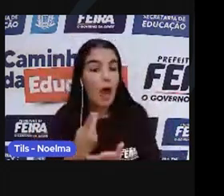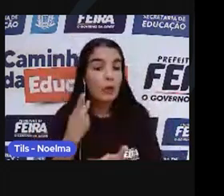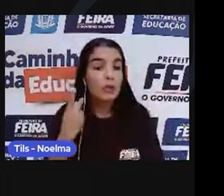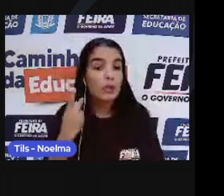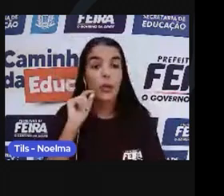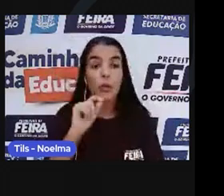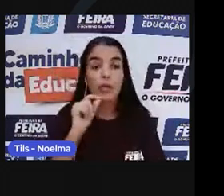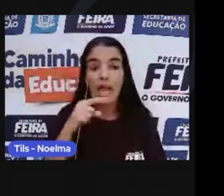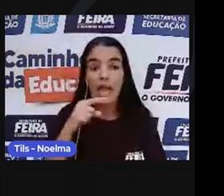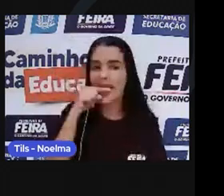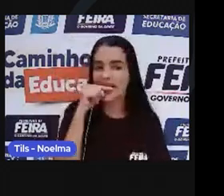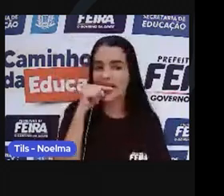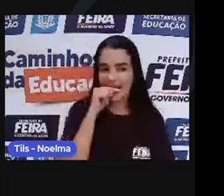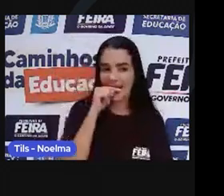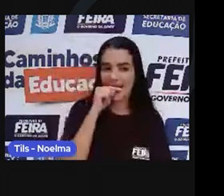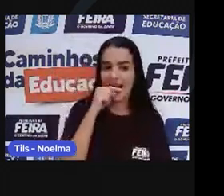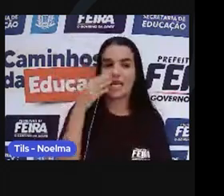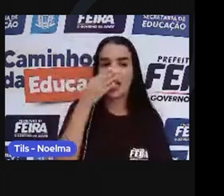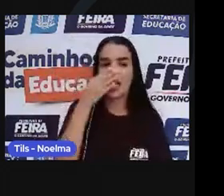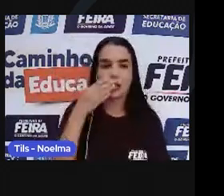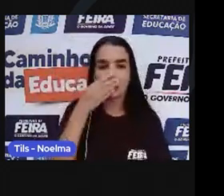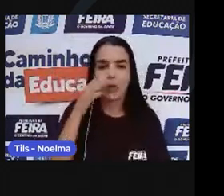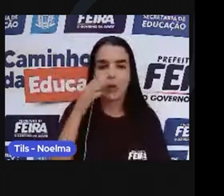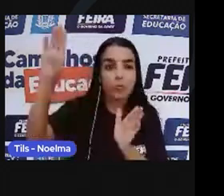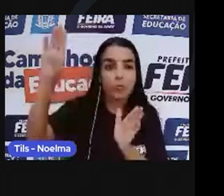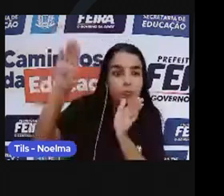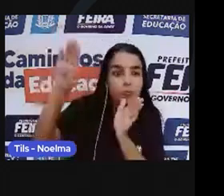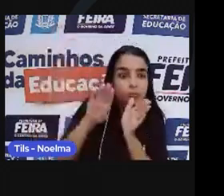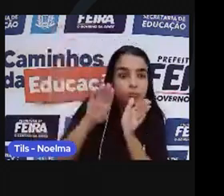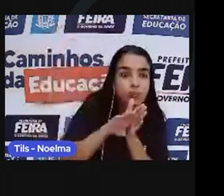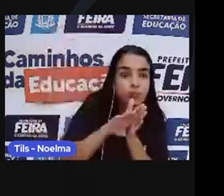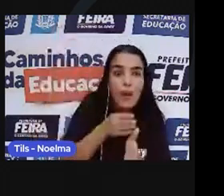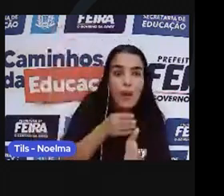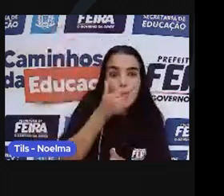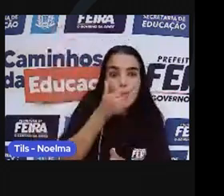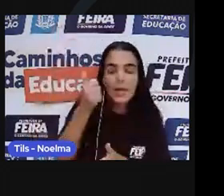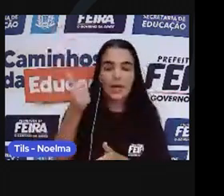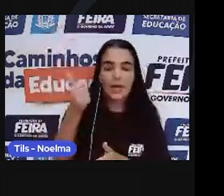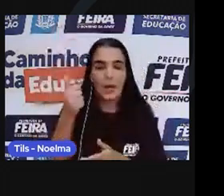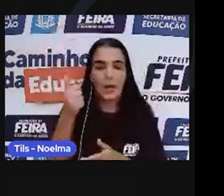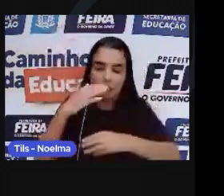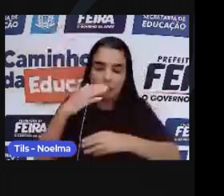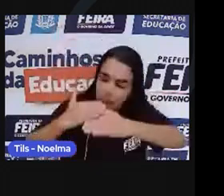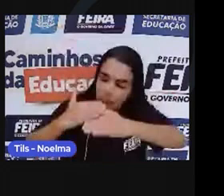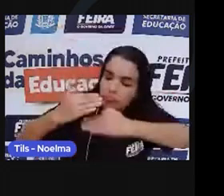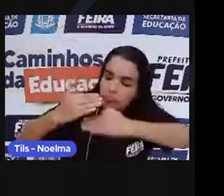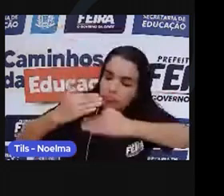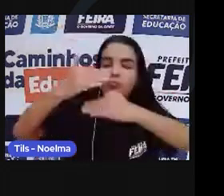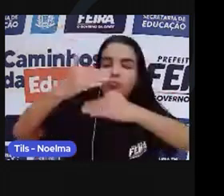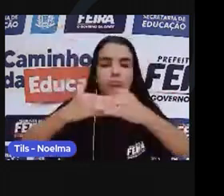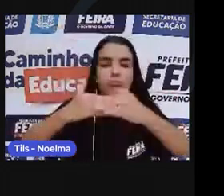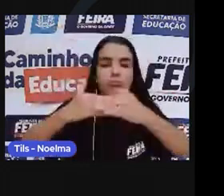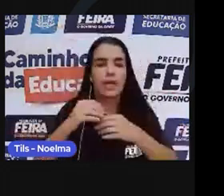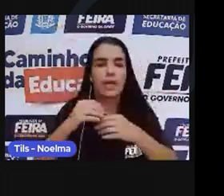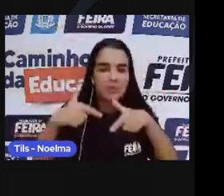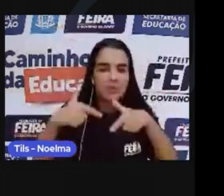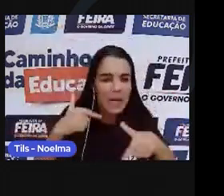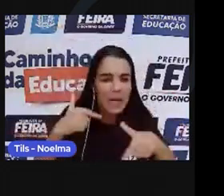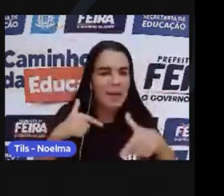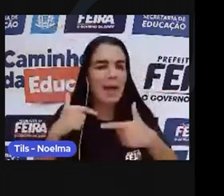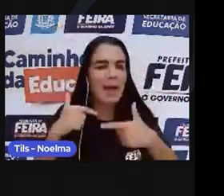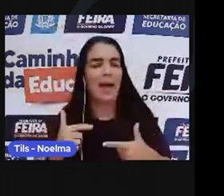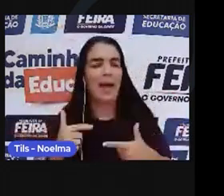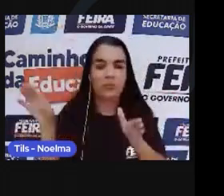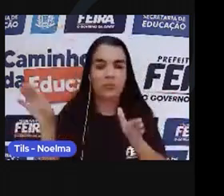lucrativo na época, tornou-se a solução. A produção de açúcar na colônia permitiu a ocupação do